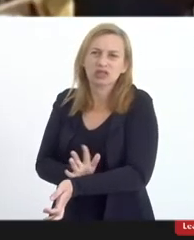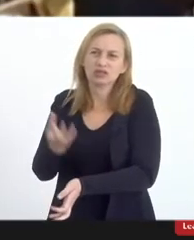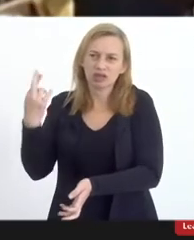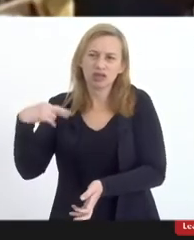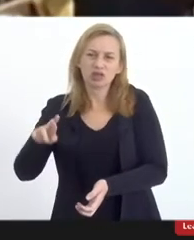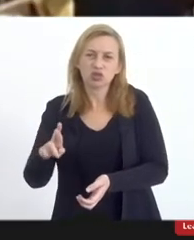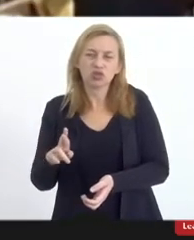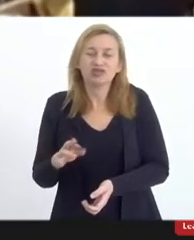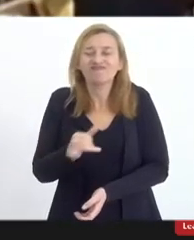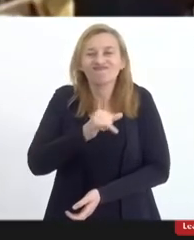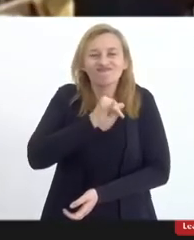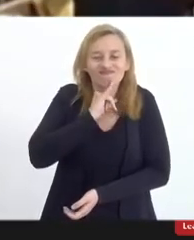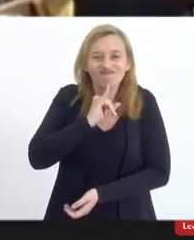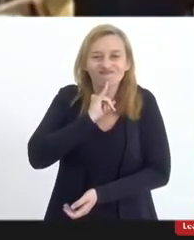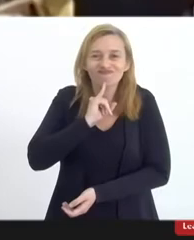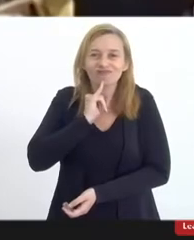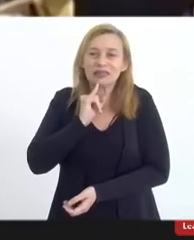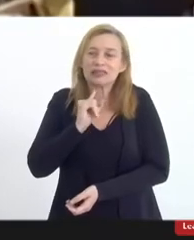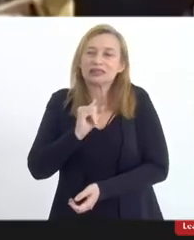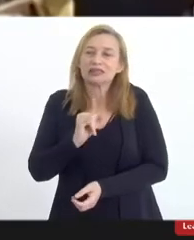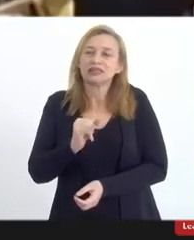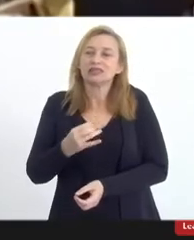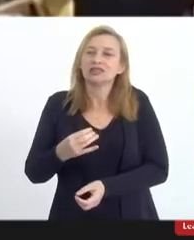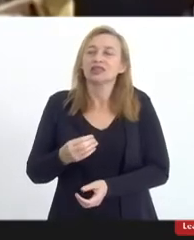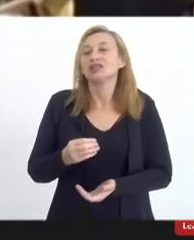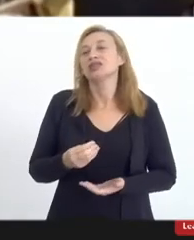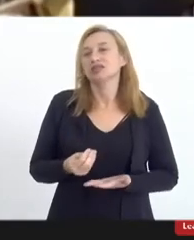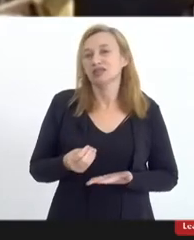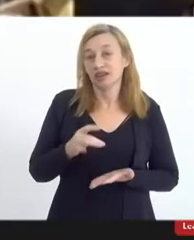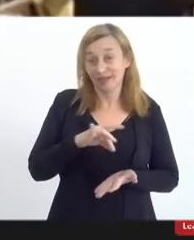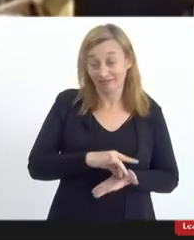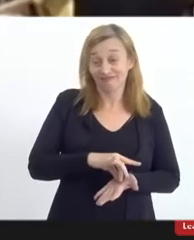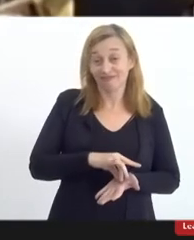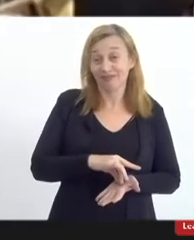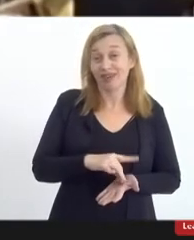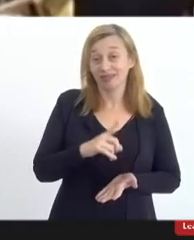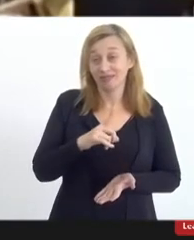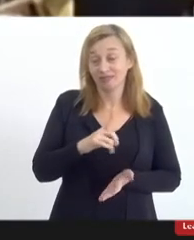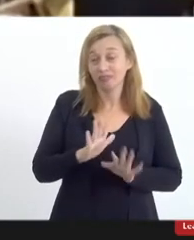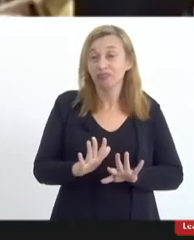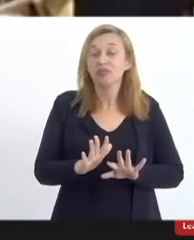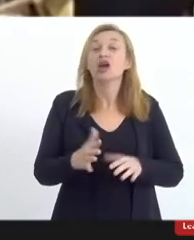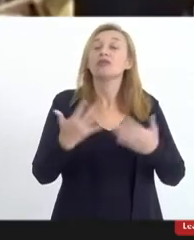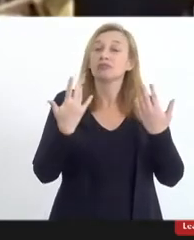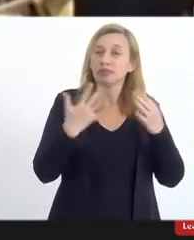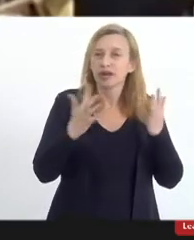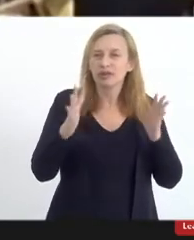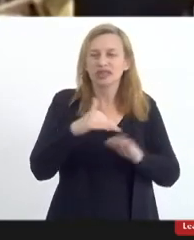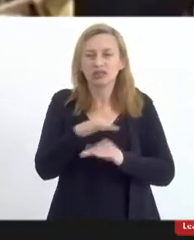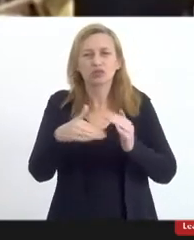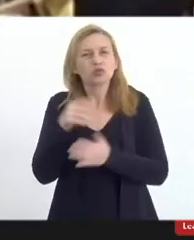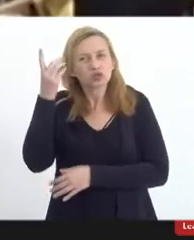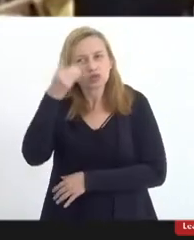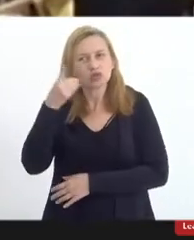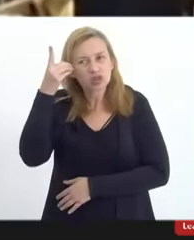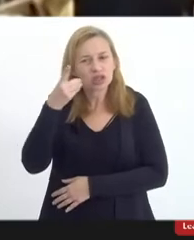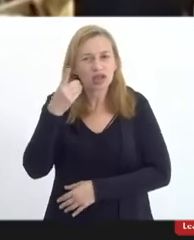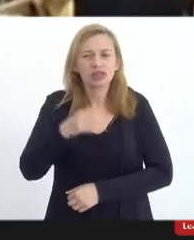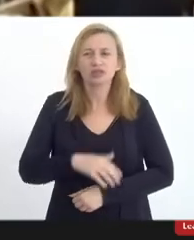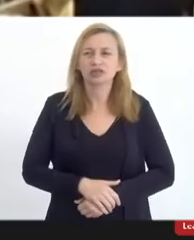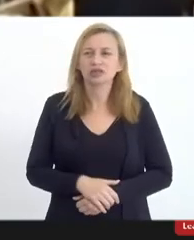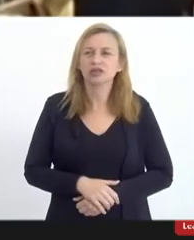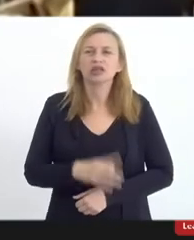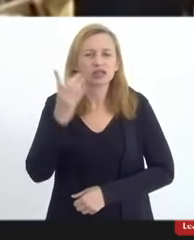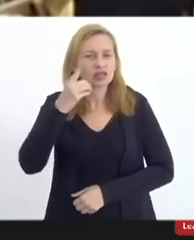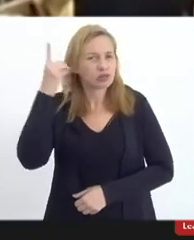ainda é tão presente. Também gostaria de parabenizar os demais deputados aqui presentes,